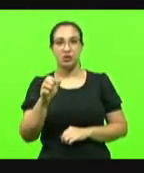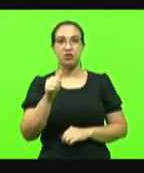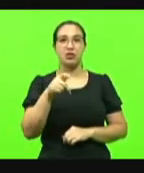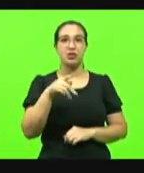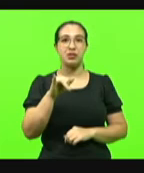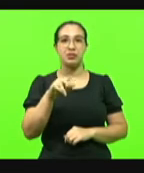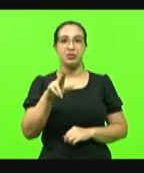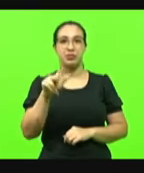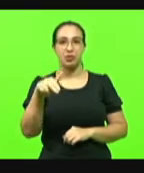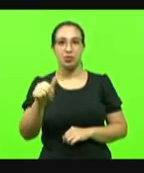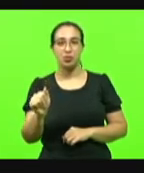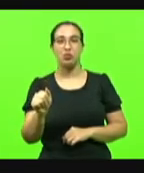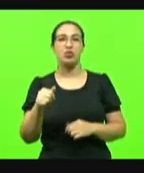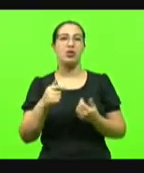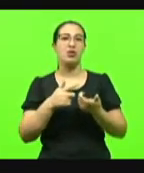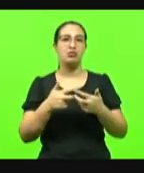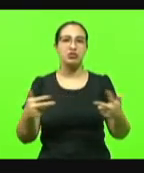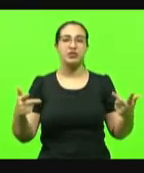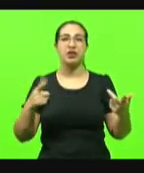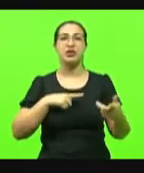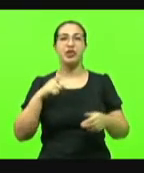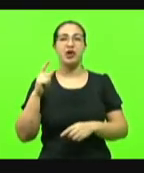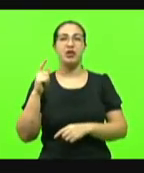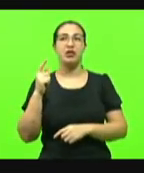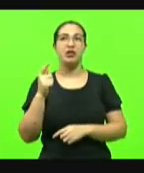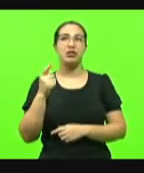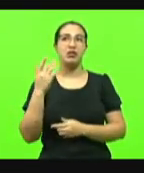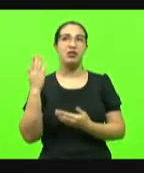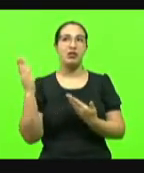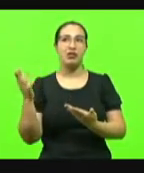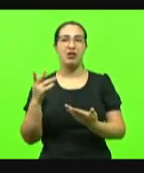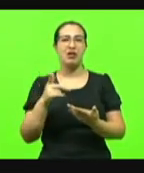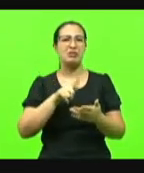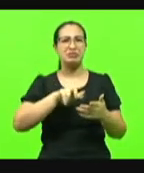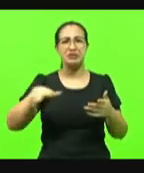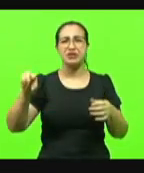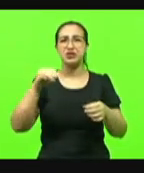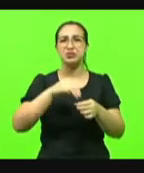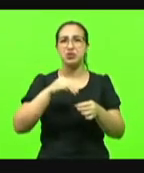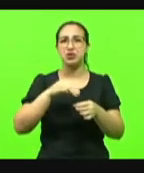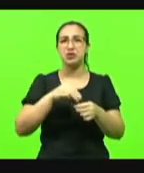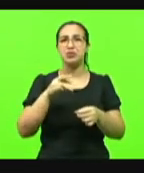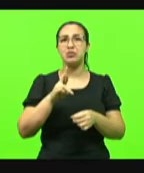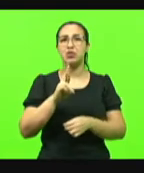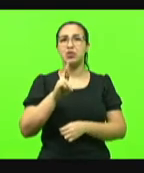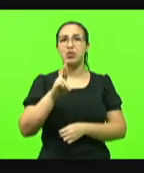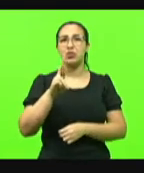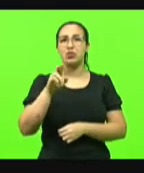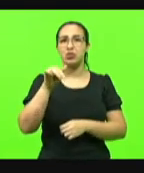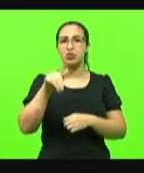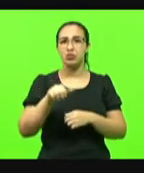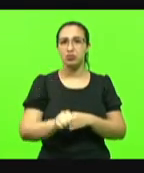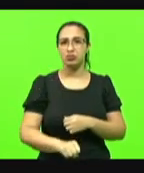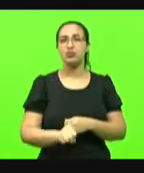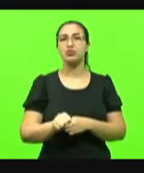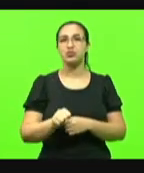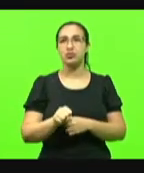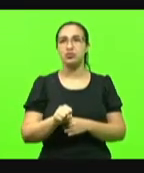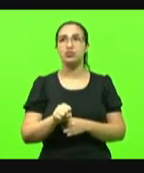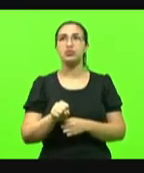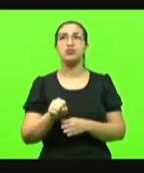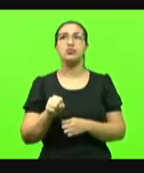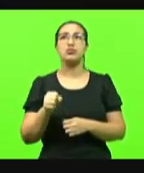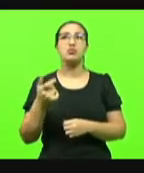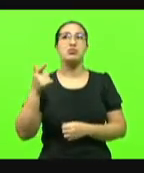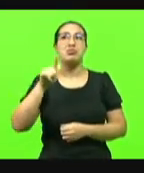Rodeio, passa Rodeio, Apiúna, Lontras, Rio do Sul, até Pouso Redondo. É